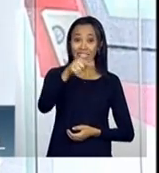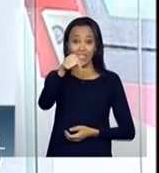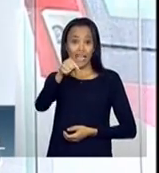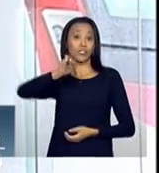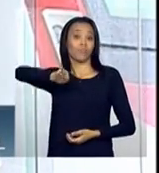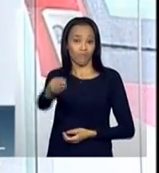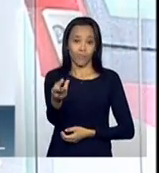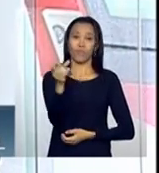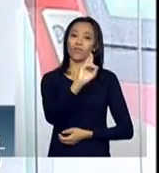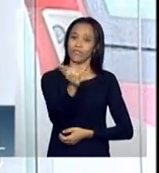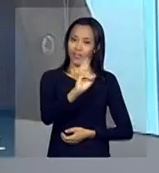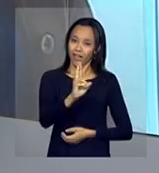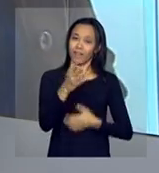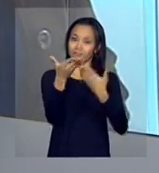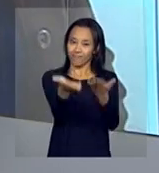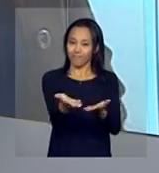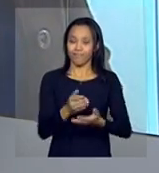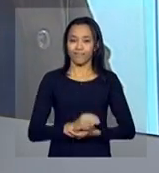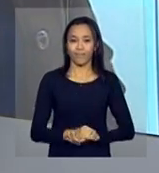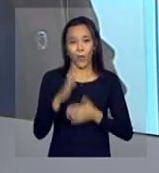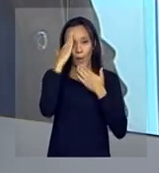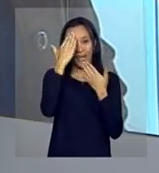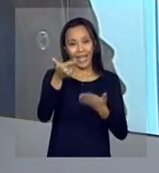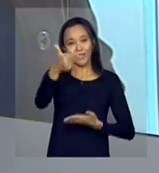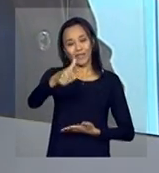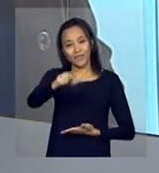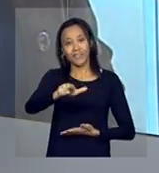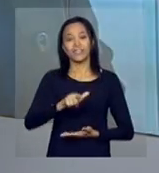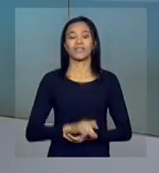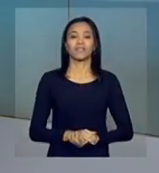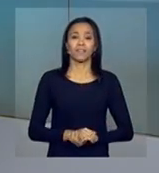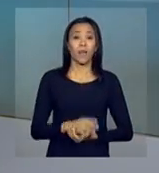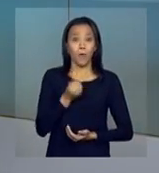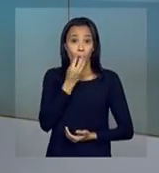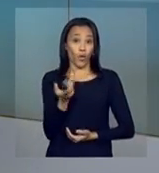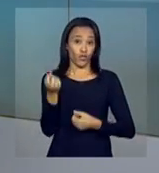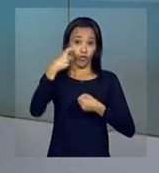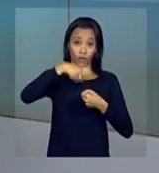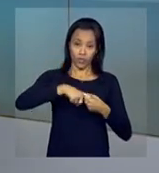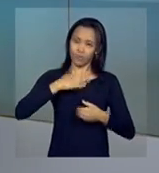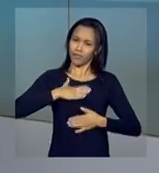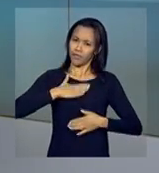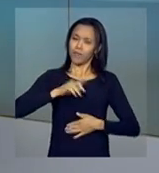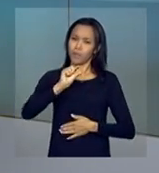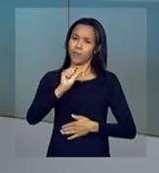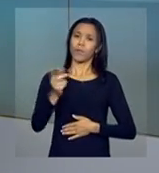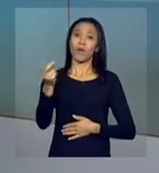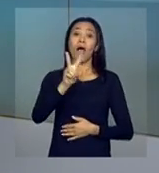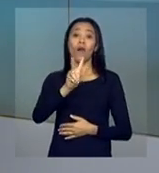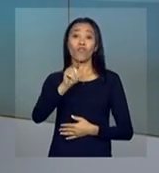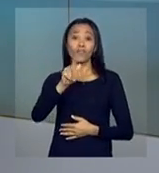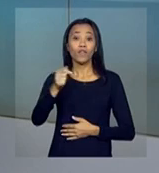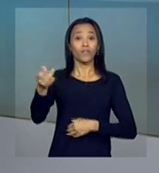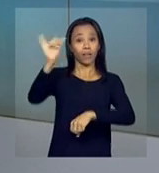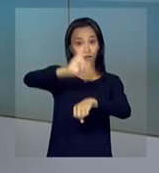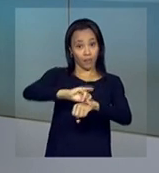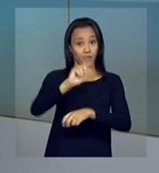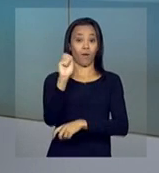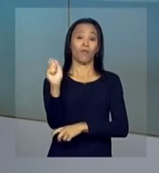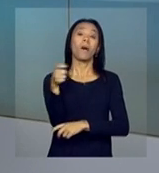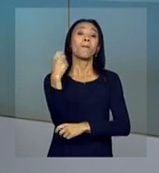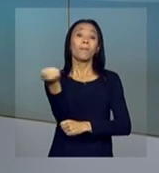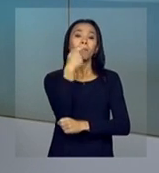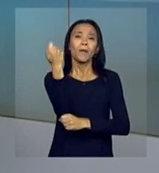milhões. Carla. Obrigada mais uma vez, Daniela. Bem, nós voltamos daqui a pouco ao vivo, direto de Porto Alegre, para